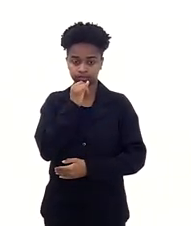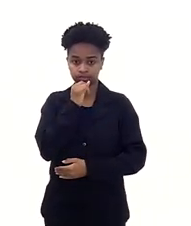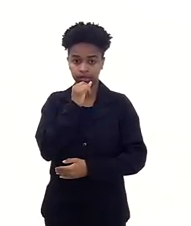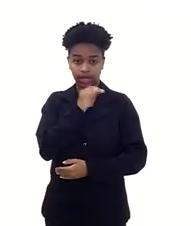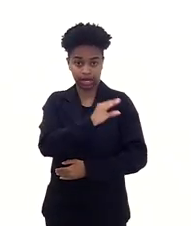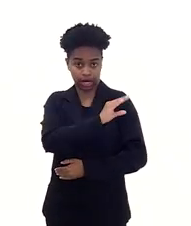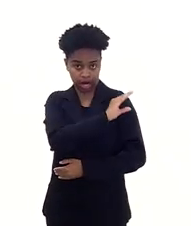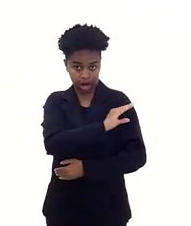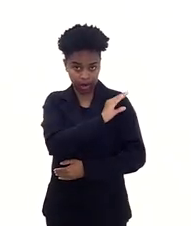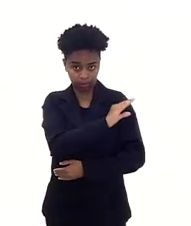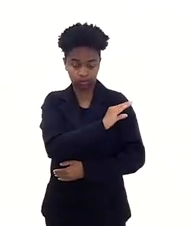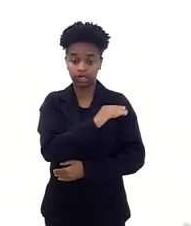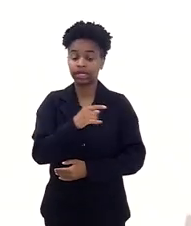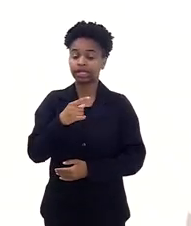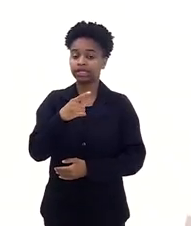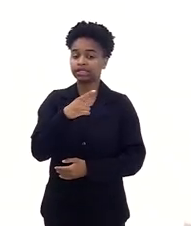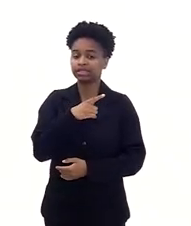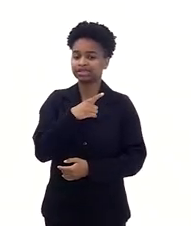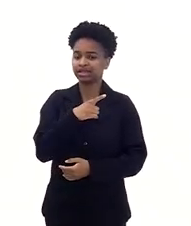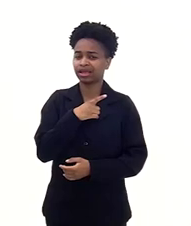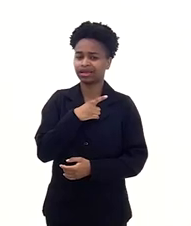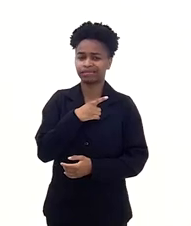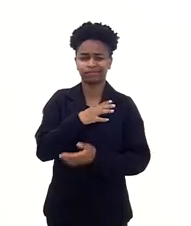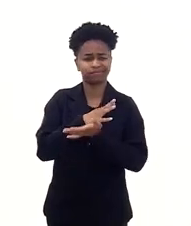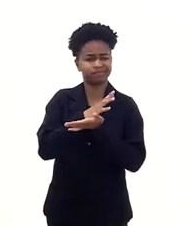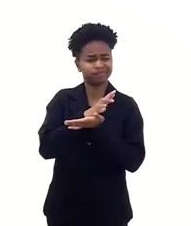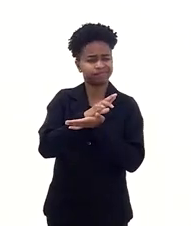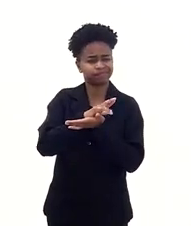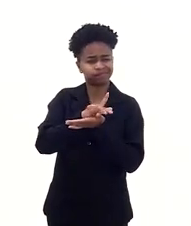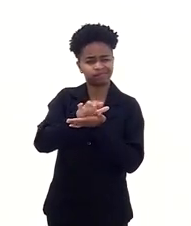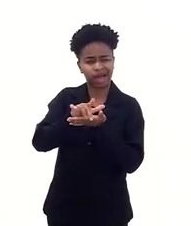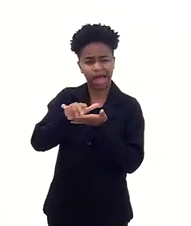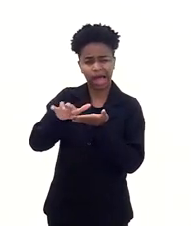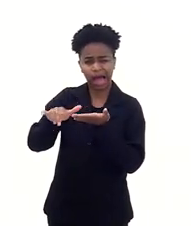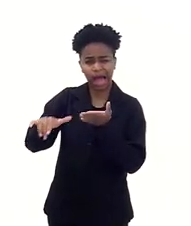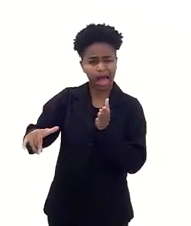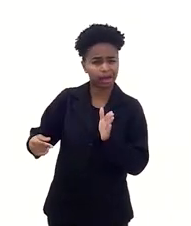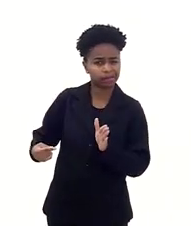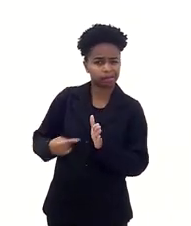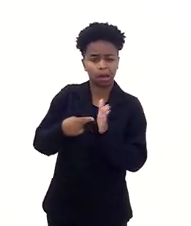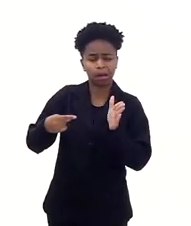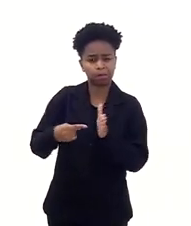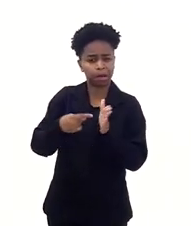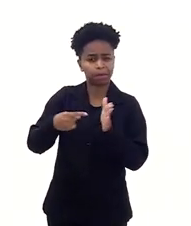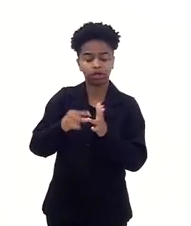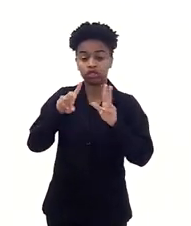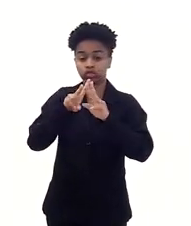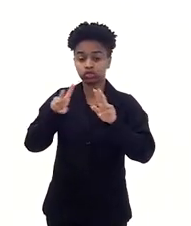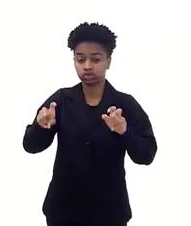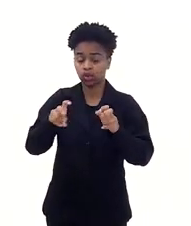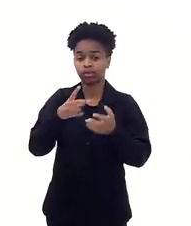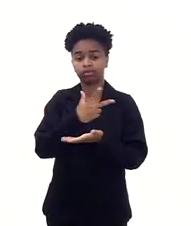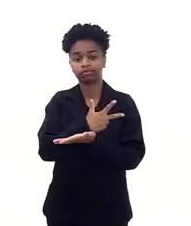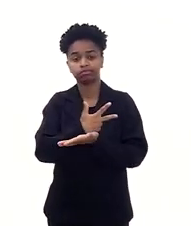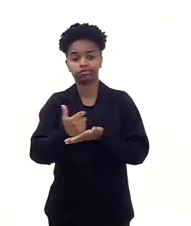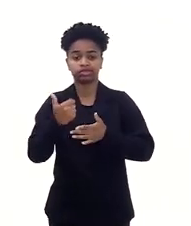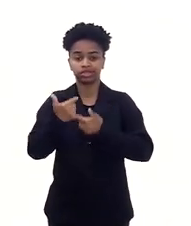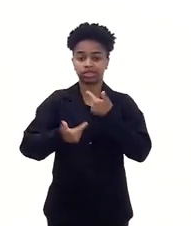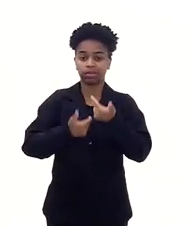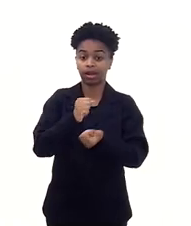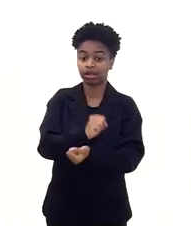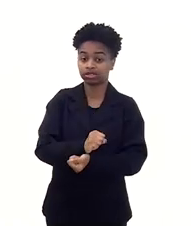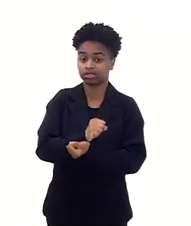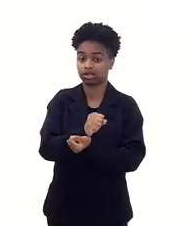município de Campos. Nós temos muitos números relacionados à exploração do trabalho escravo.